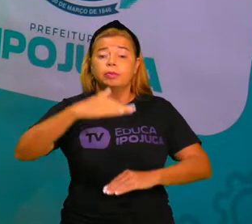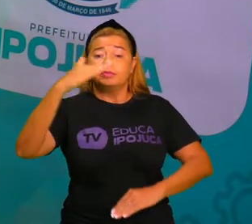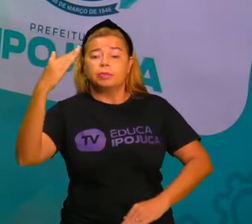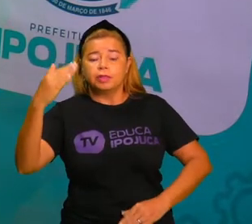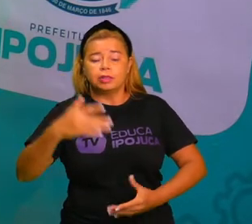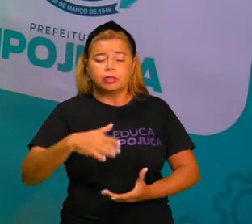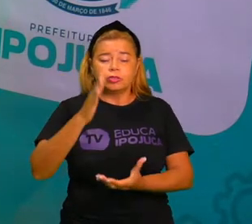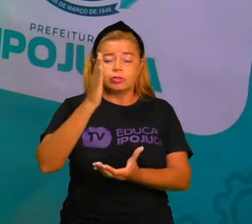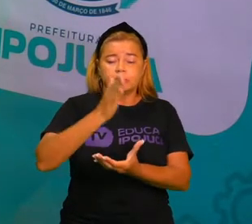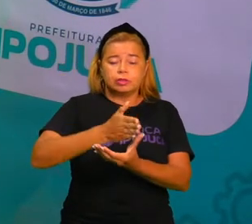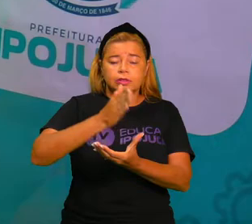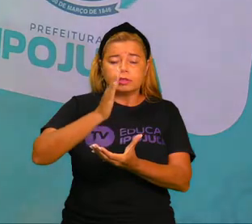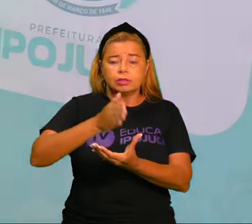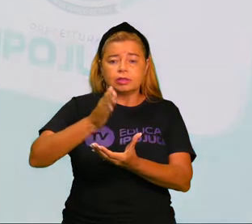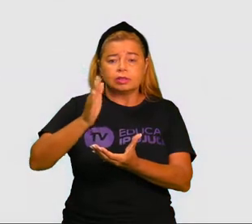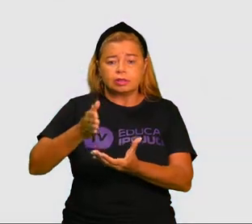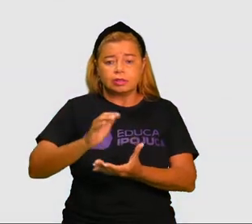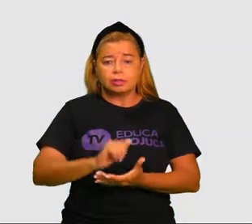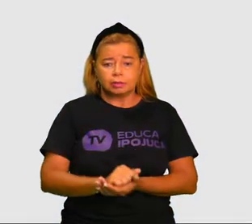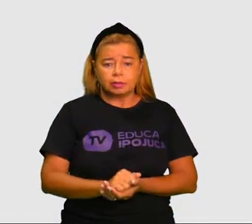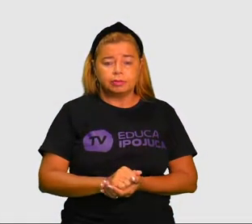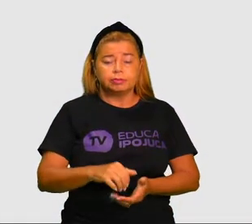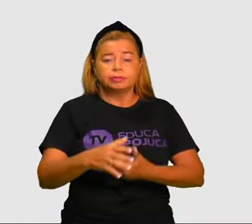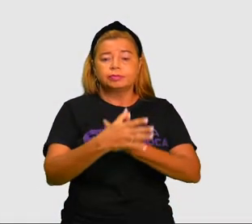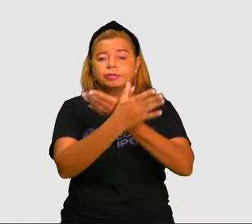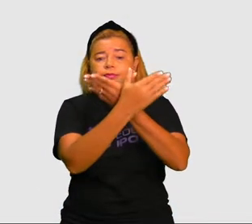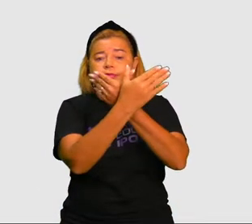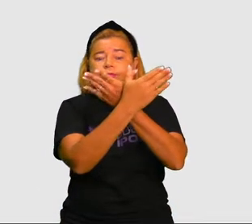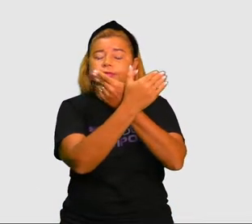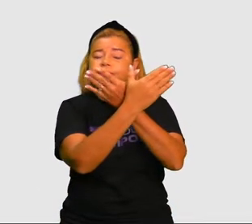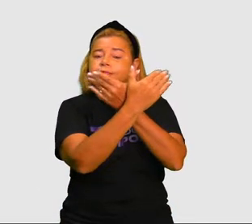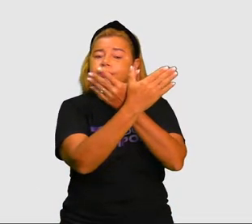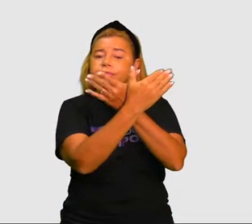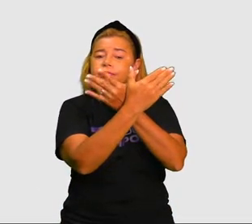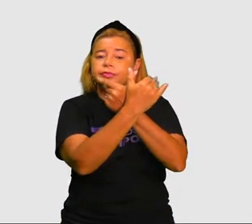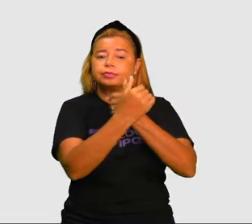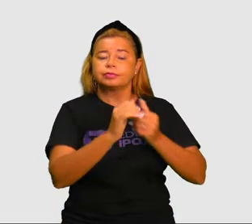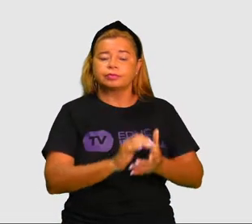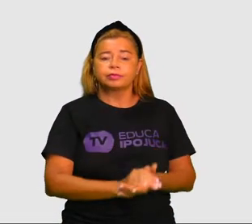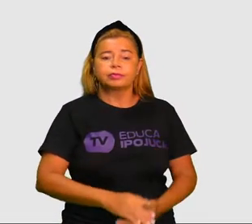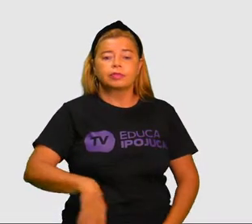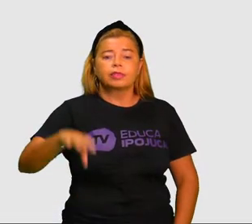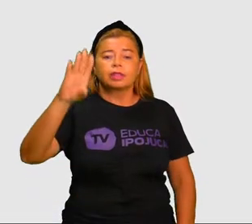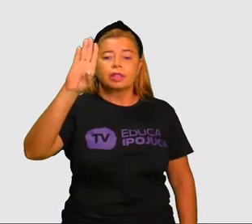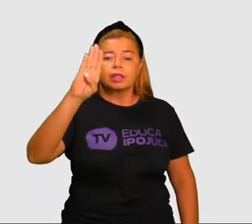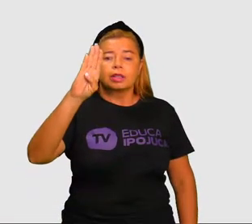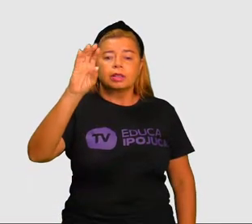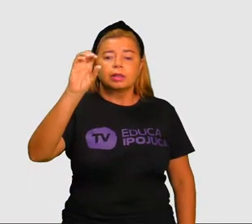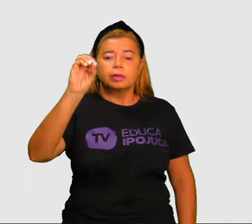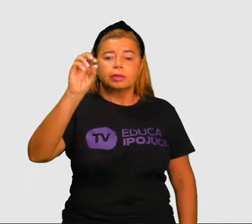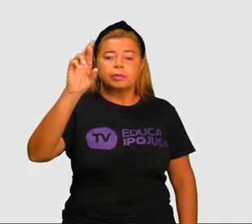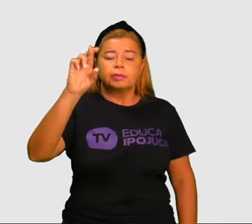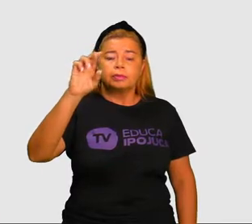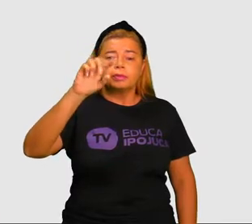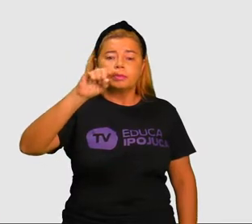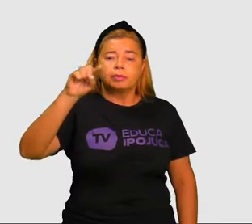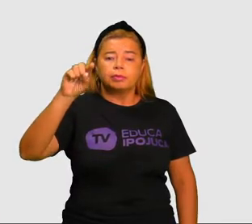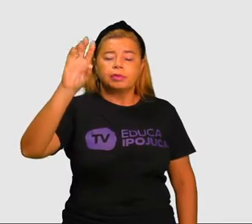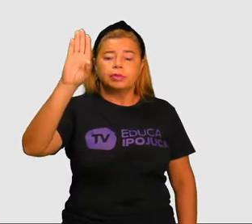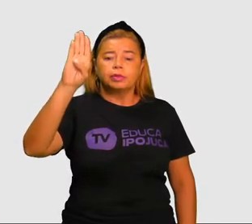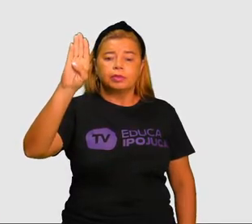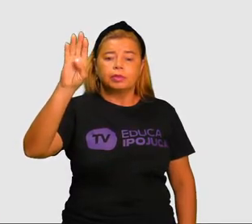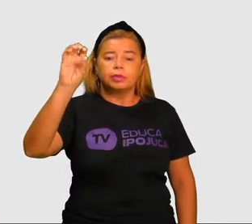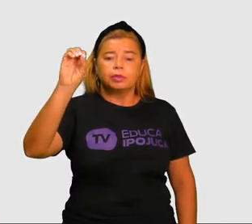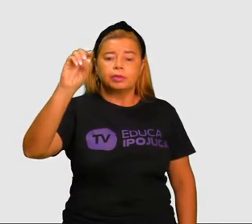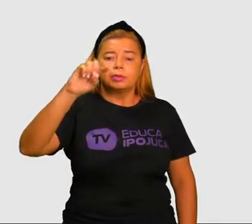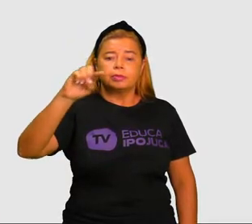Quatro aqui. Borboleta. Borboleta. Eu falei, abri a boca